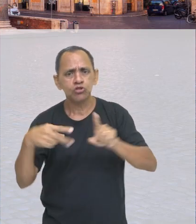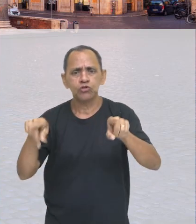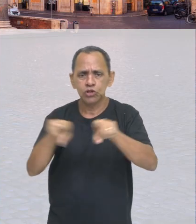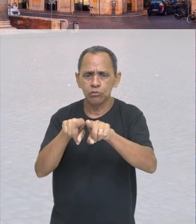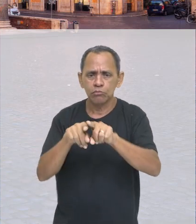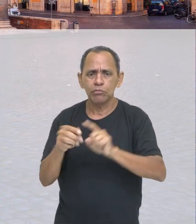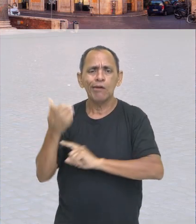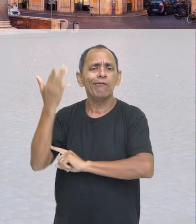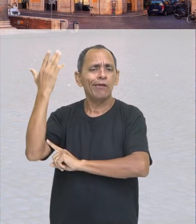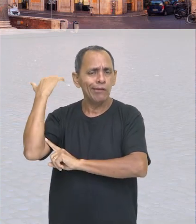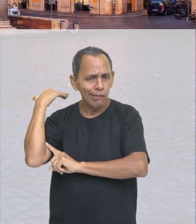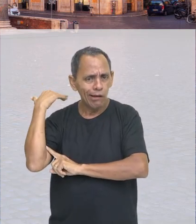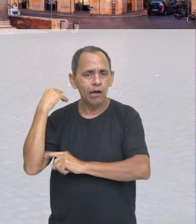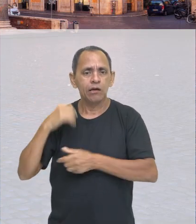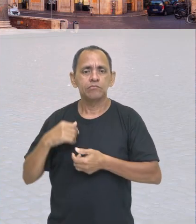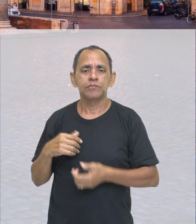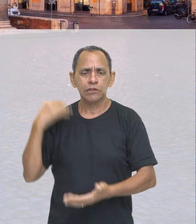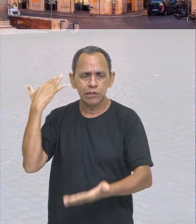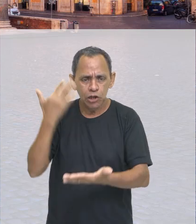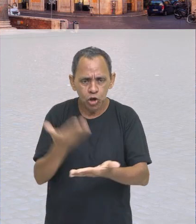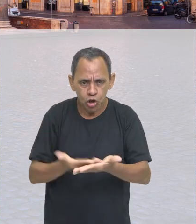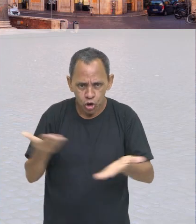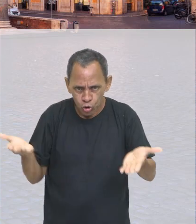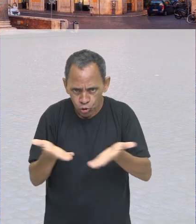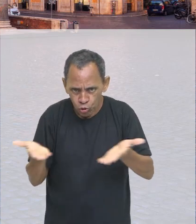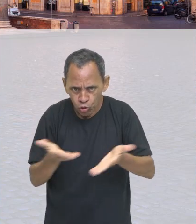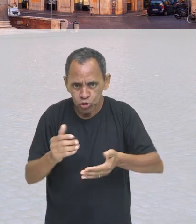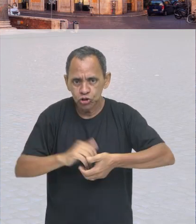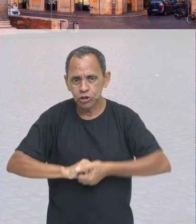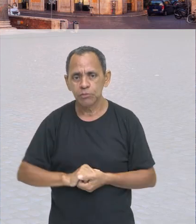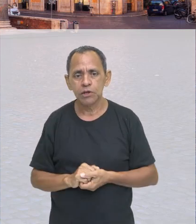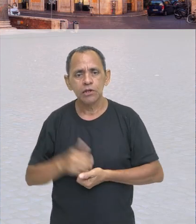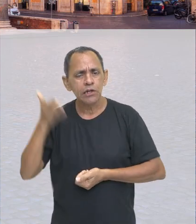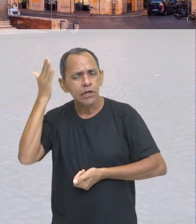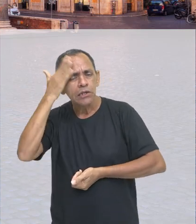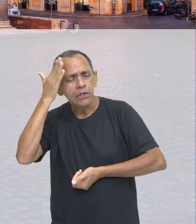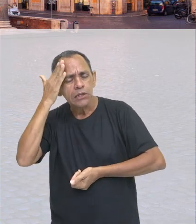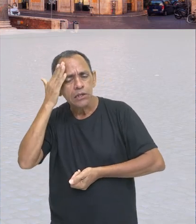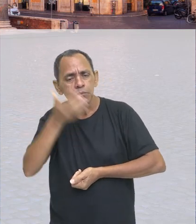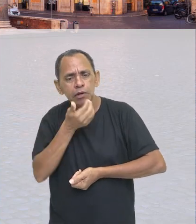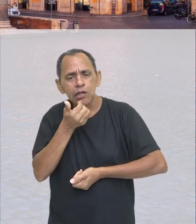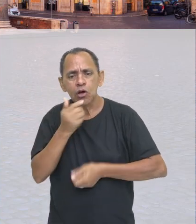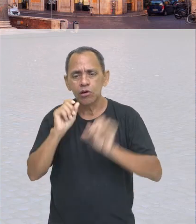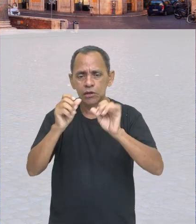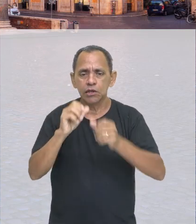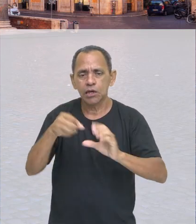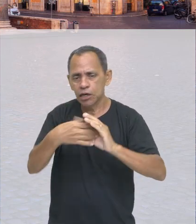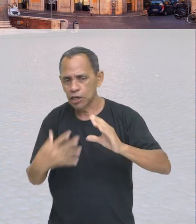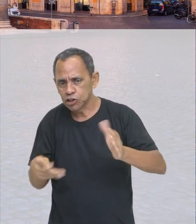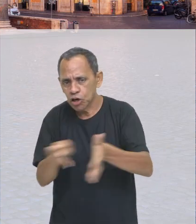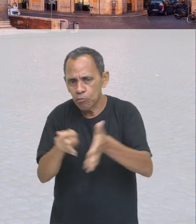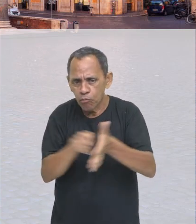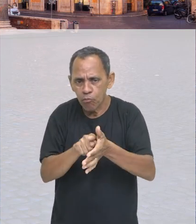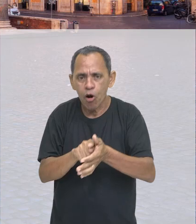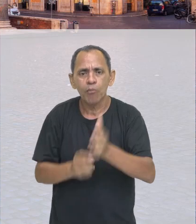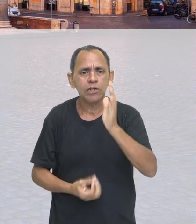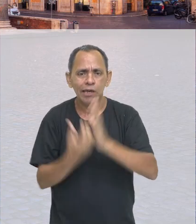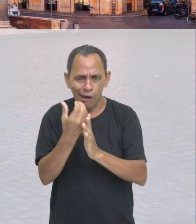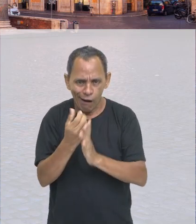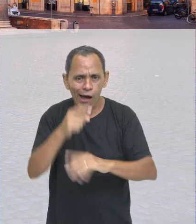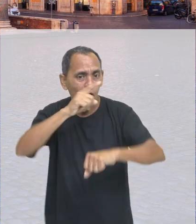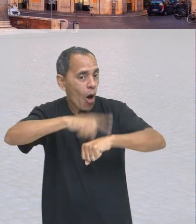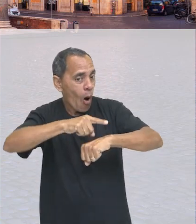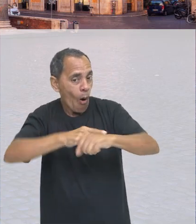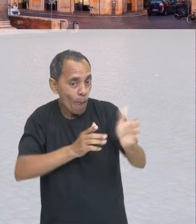ok? Então, para entender melhor como essas características que foram estabelecidas naquele momento